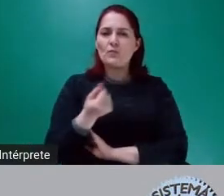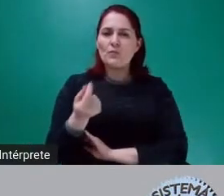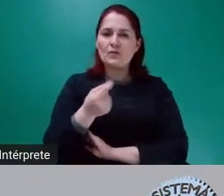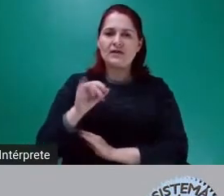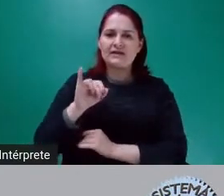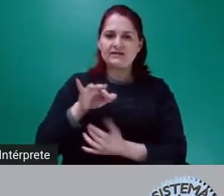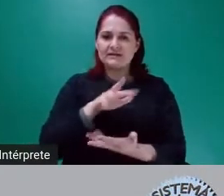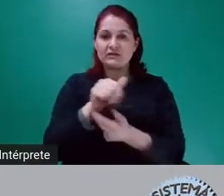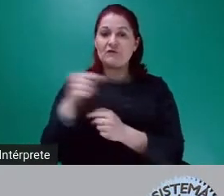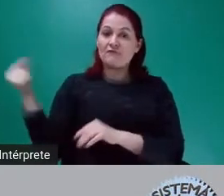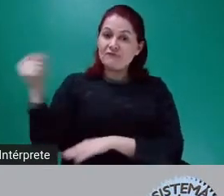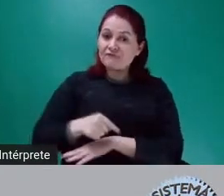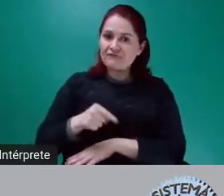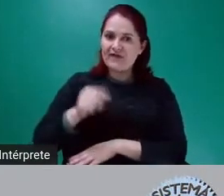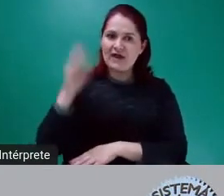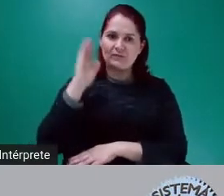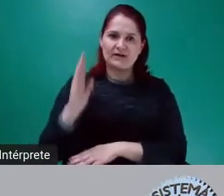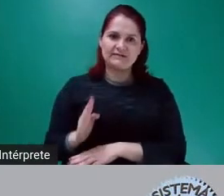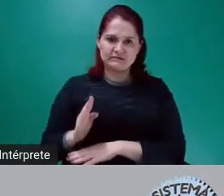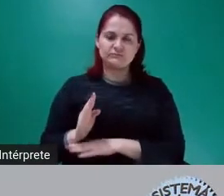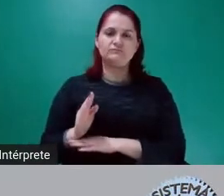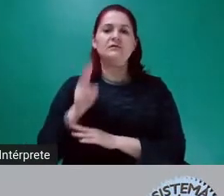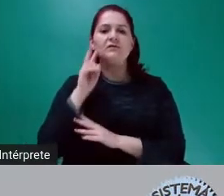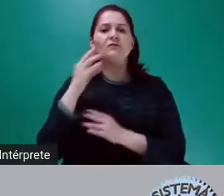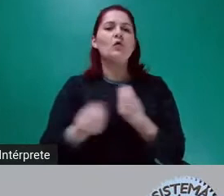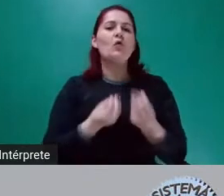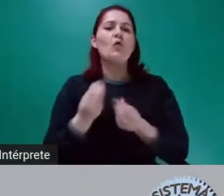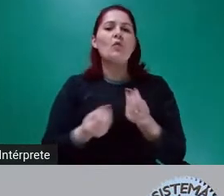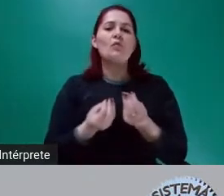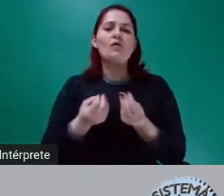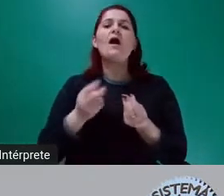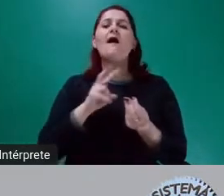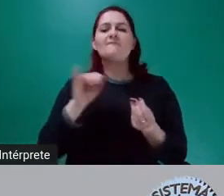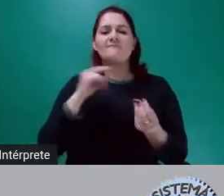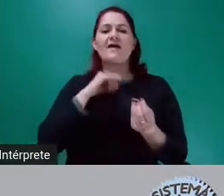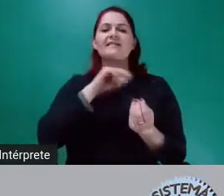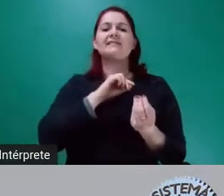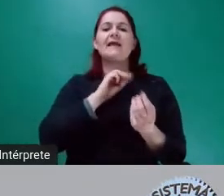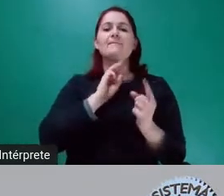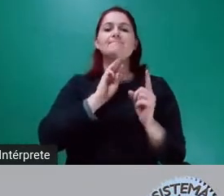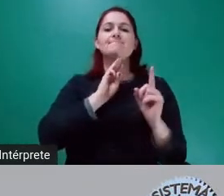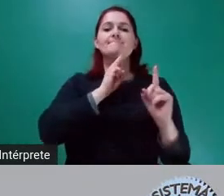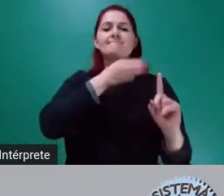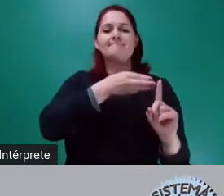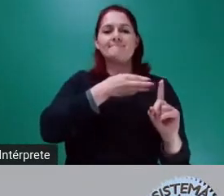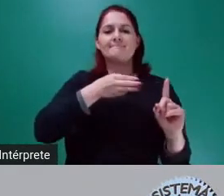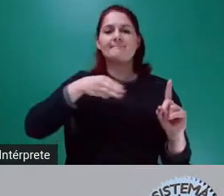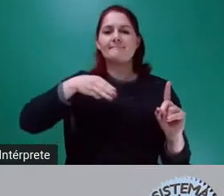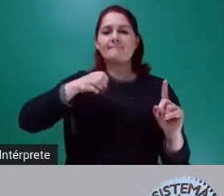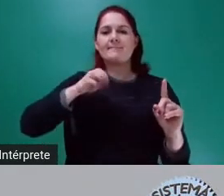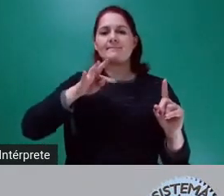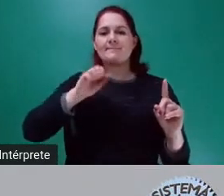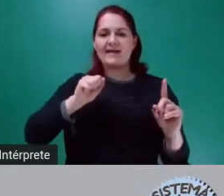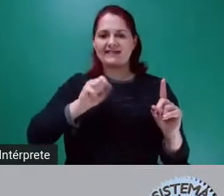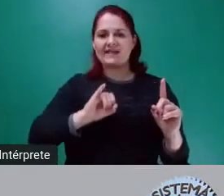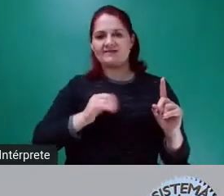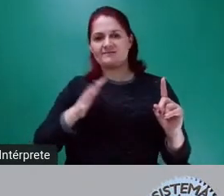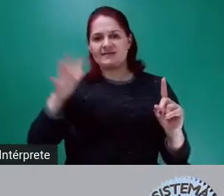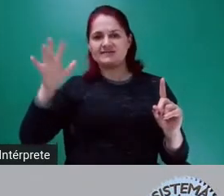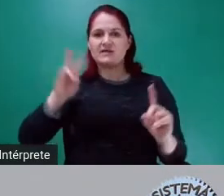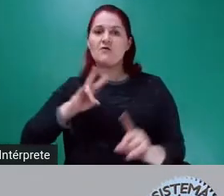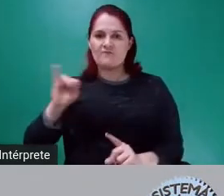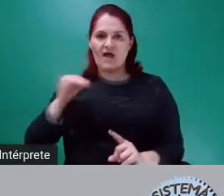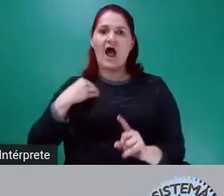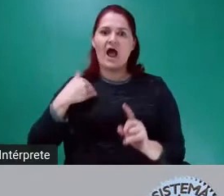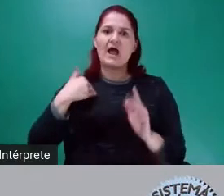de metas inflacionais. O que isso quer dizer na prática? Para o cidadão lá embaixo. quer dizer o